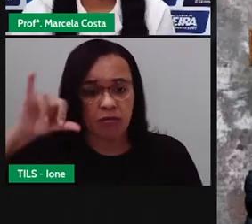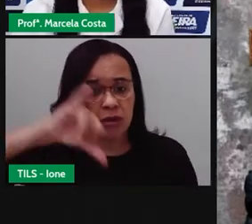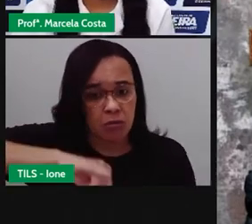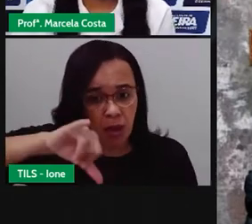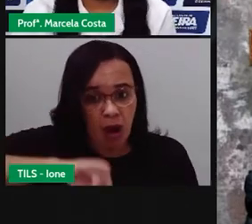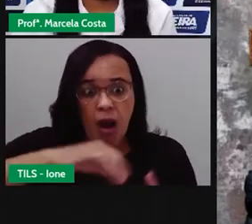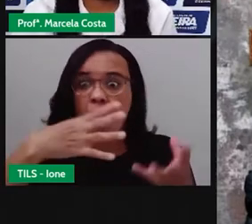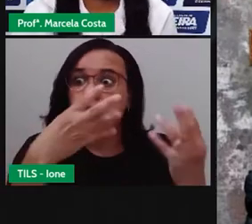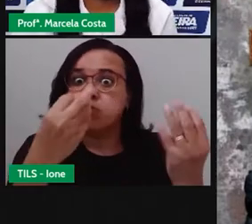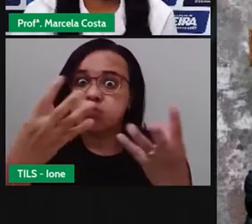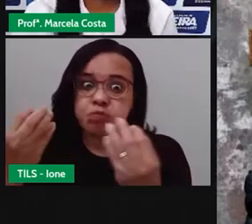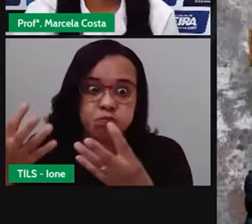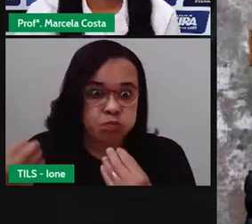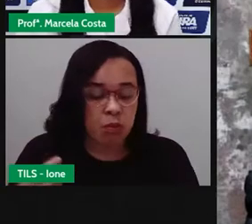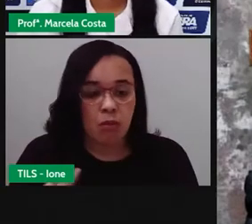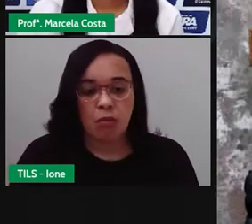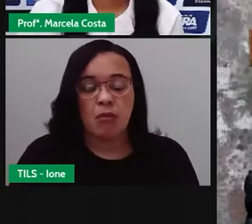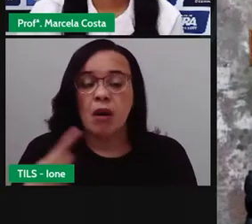verduras e cereais.